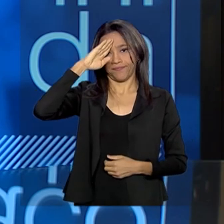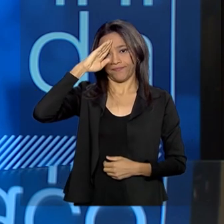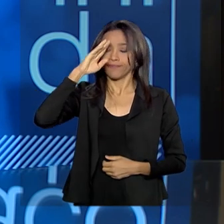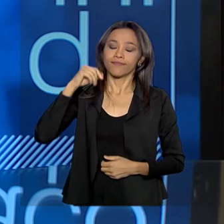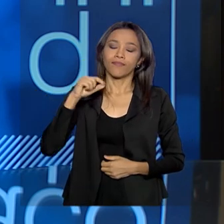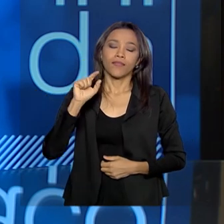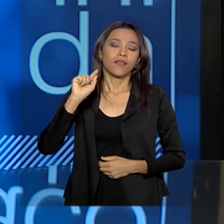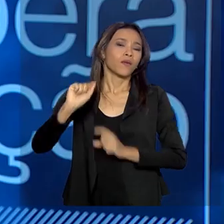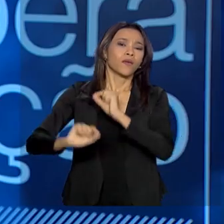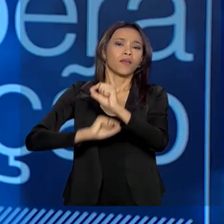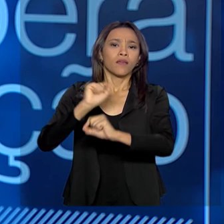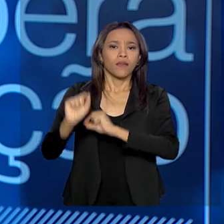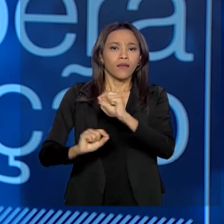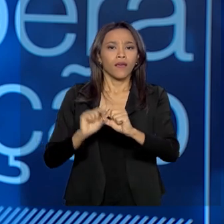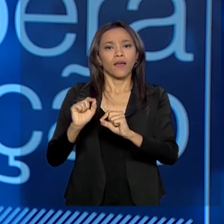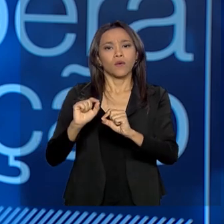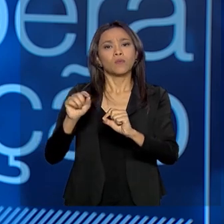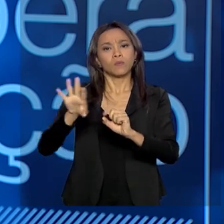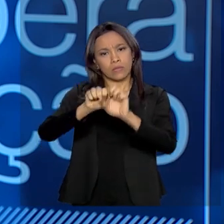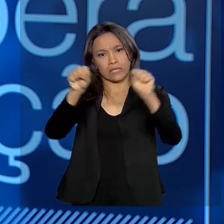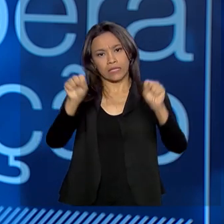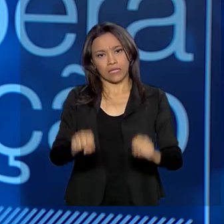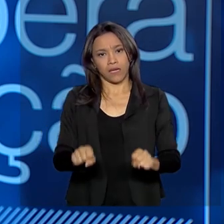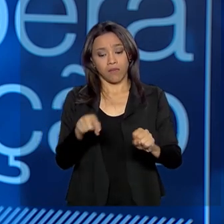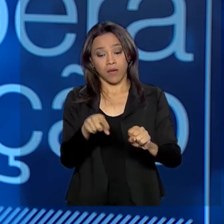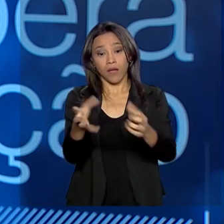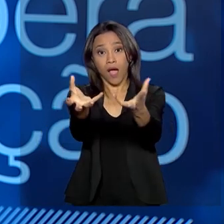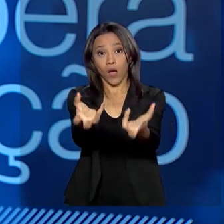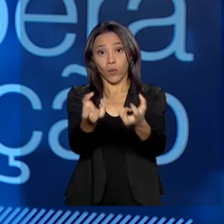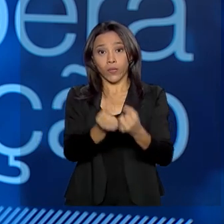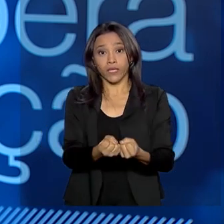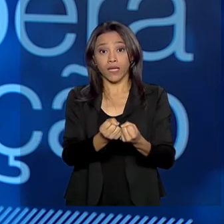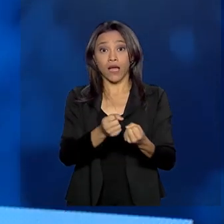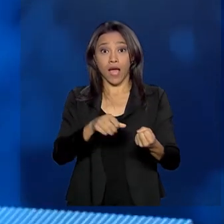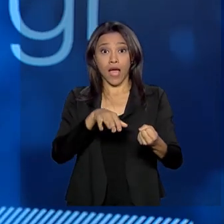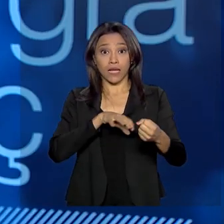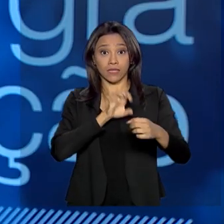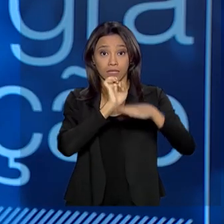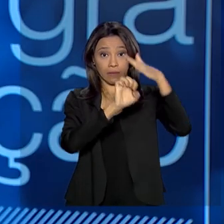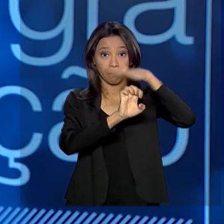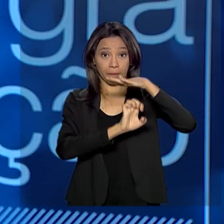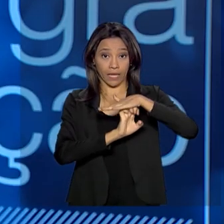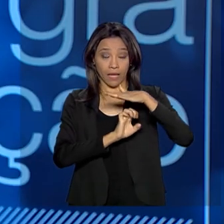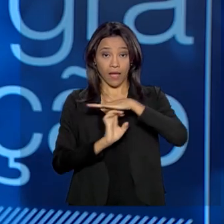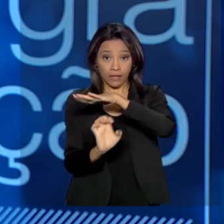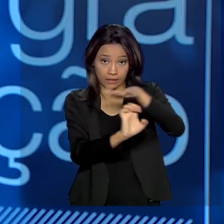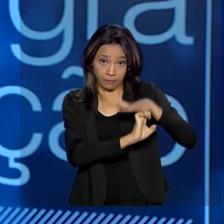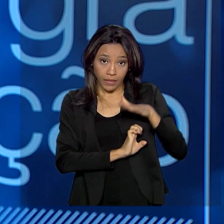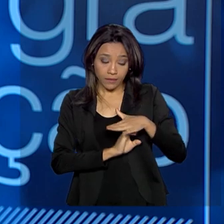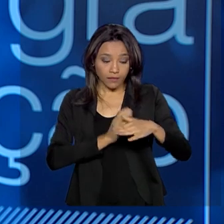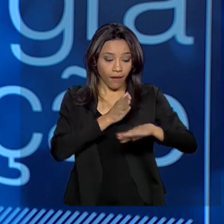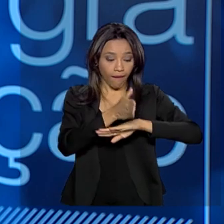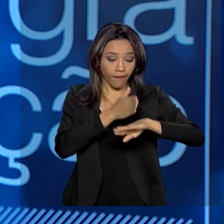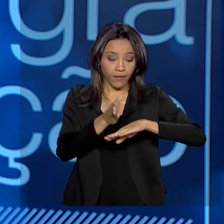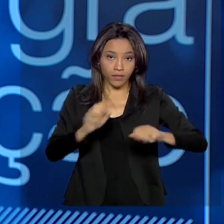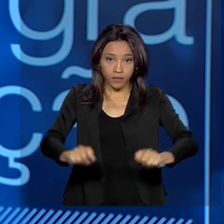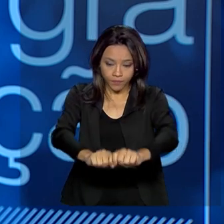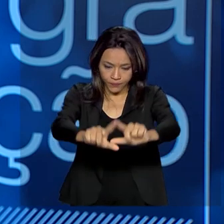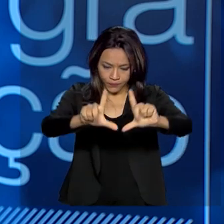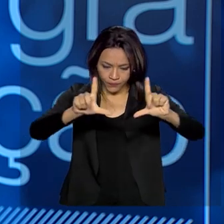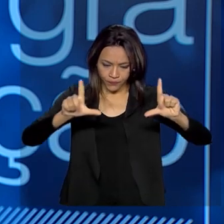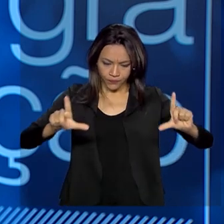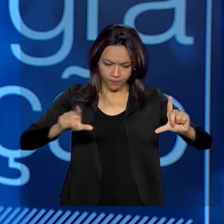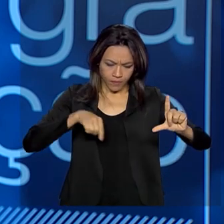chama o sistema acolhedor, onde os empresários podem entrar, olhar o perfil desses